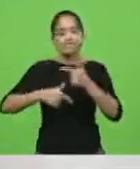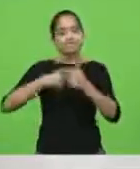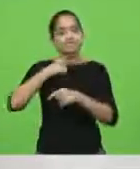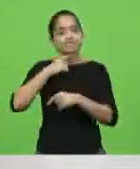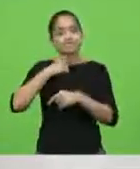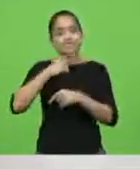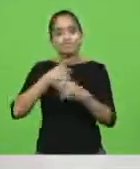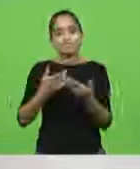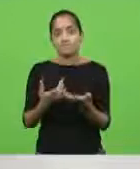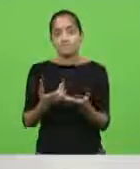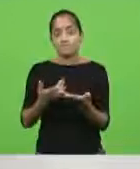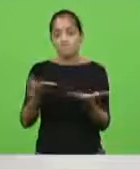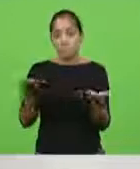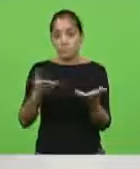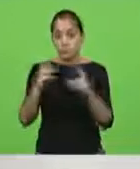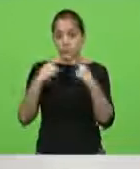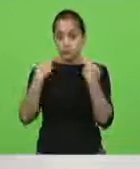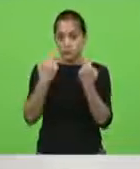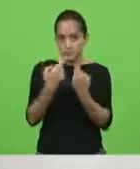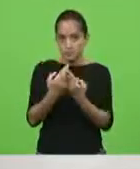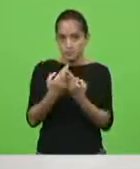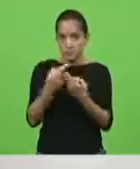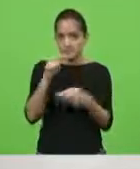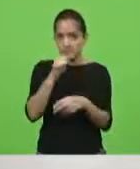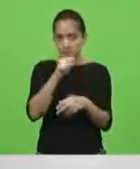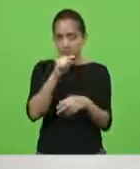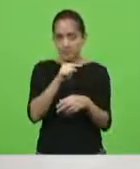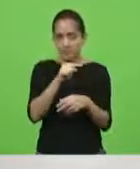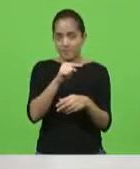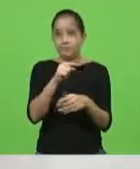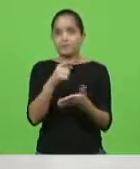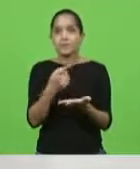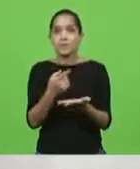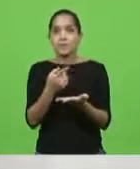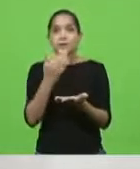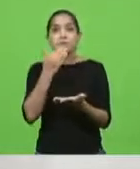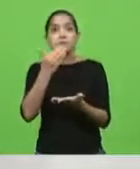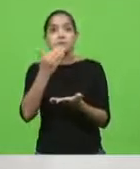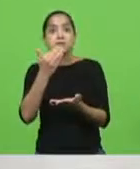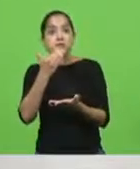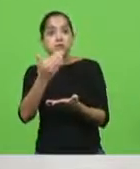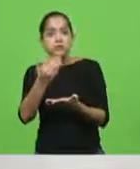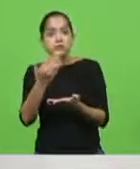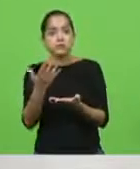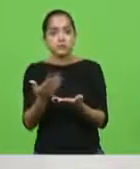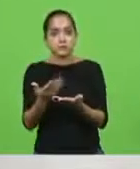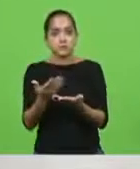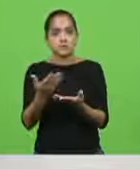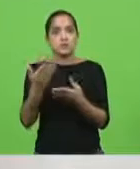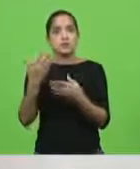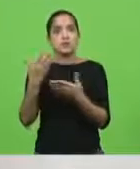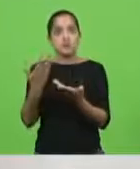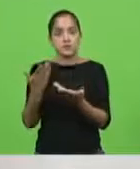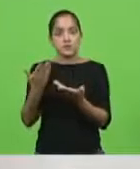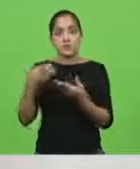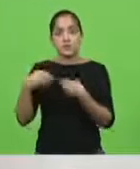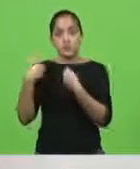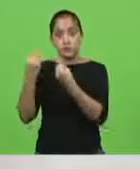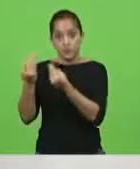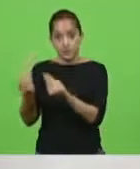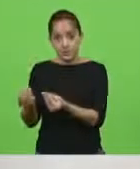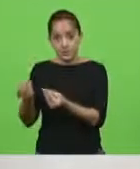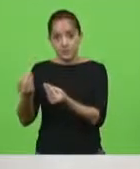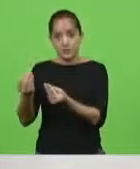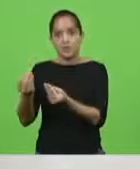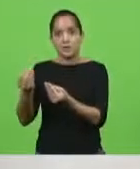Hoje, na reunião da instalação da Câmara Técnica, um dos pedidos que eu encaminhei para